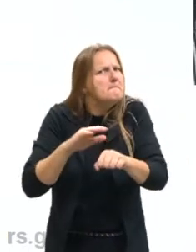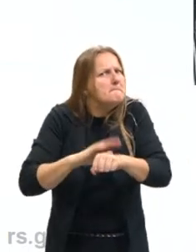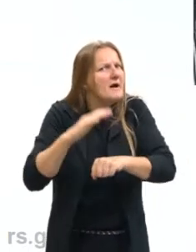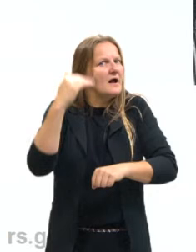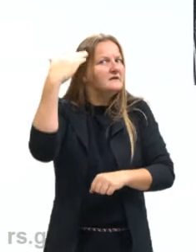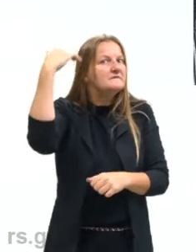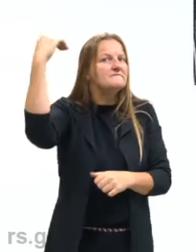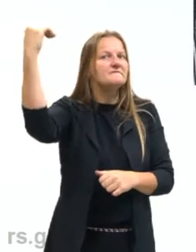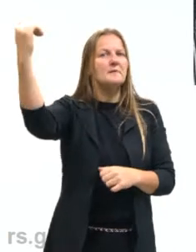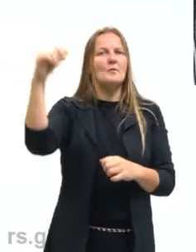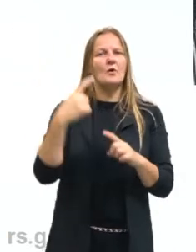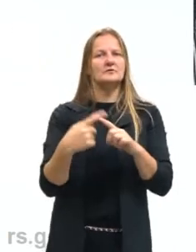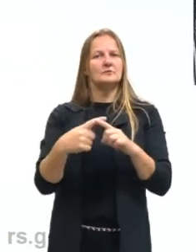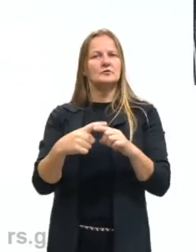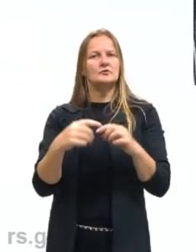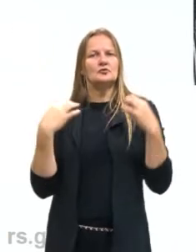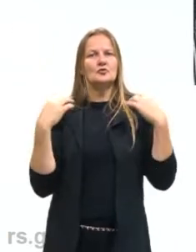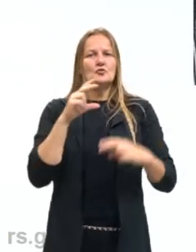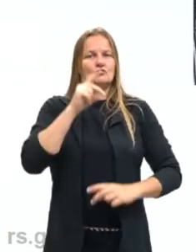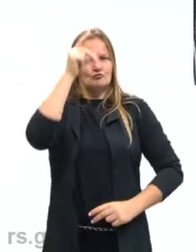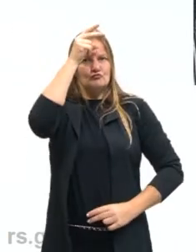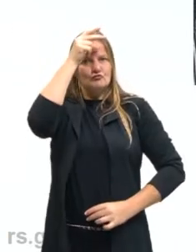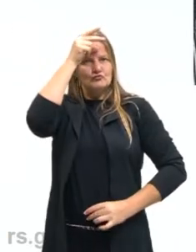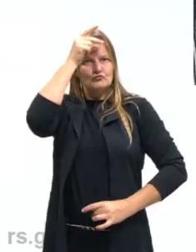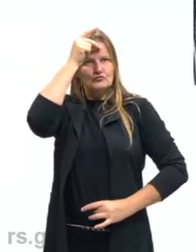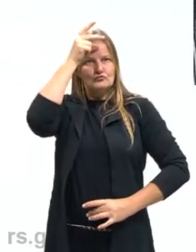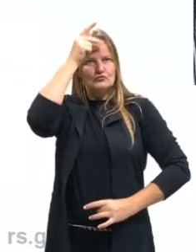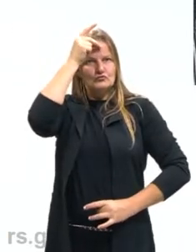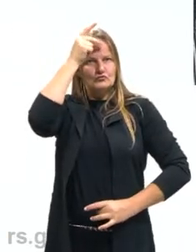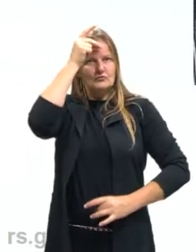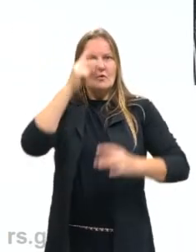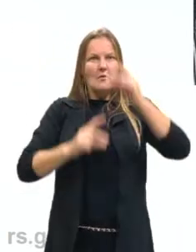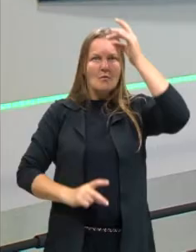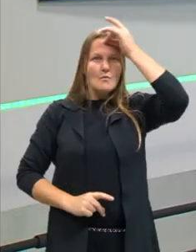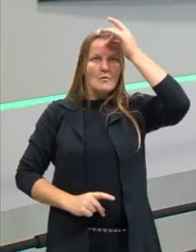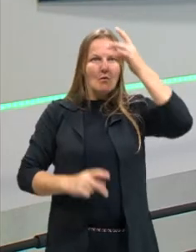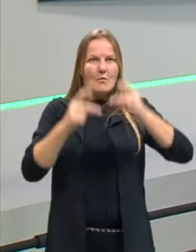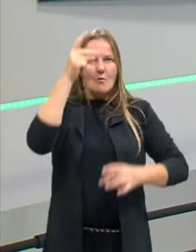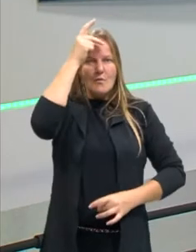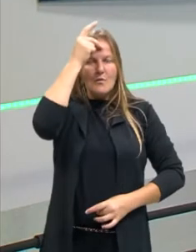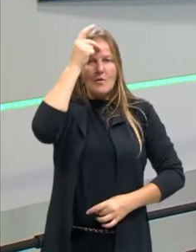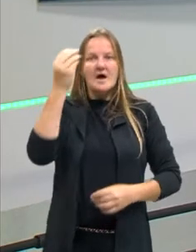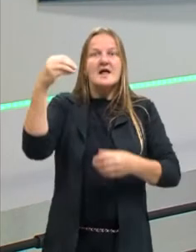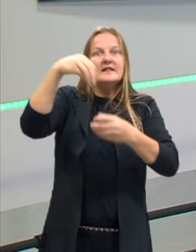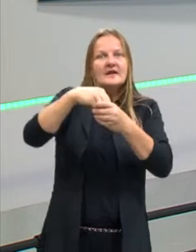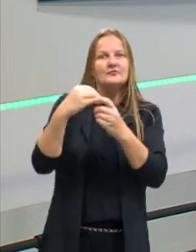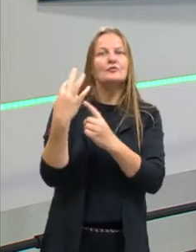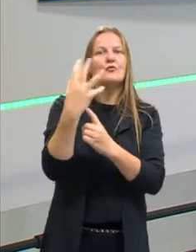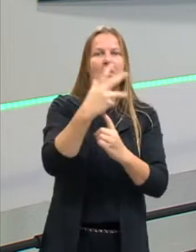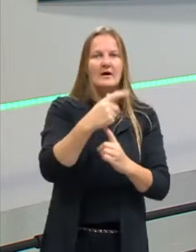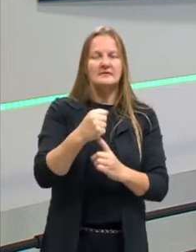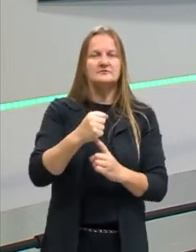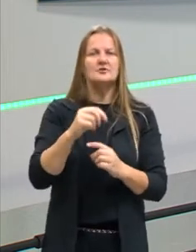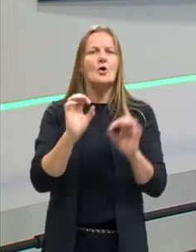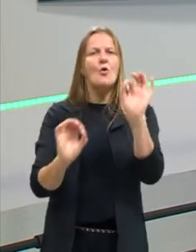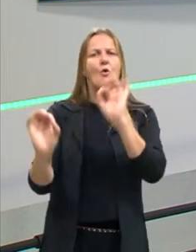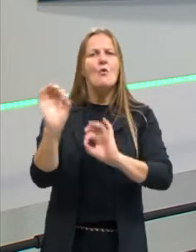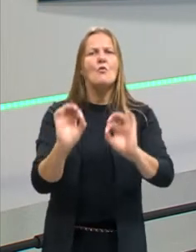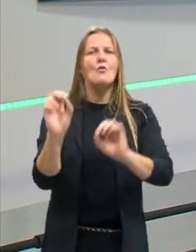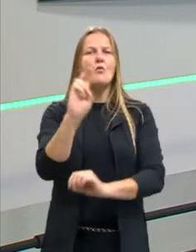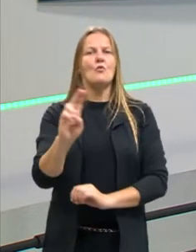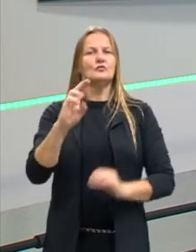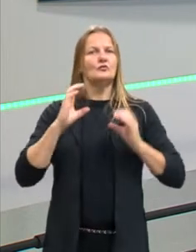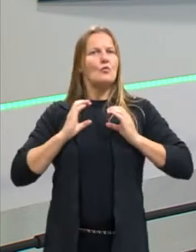são relacionadas à performance. A performance, gente, no campo das artes, ela é esse uso do